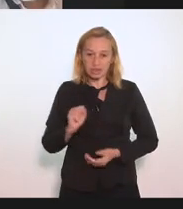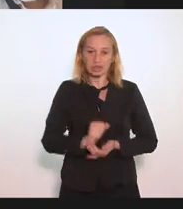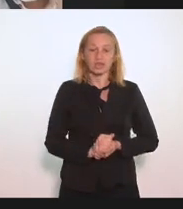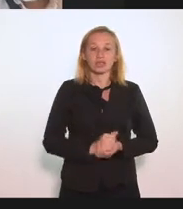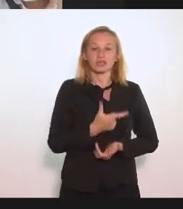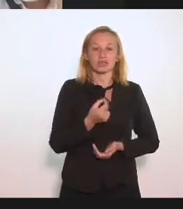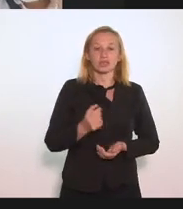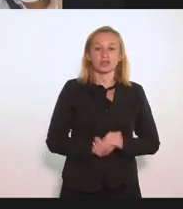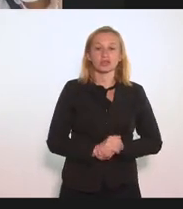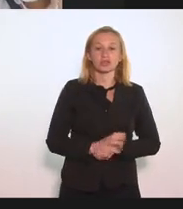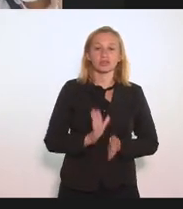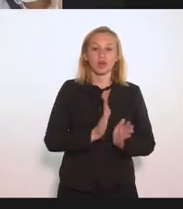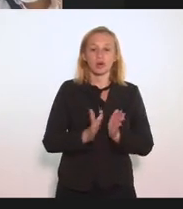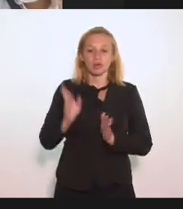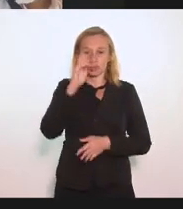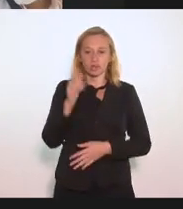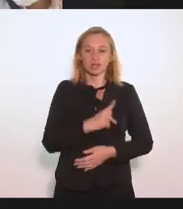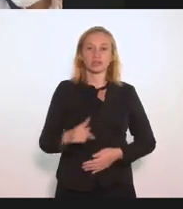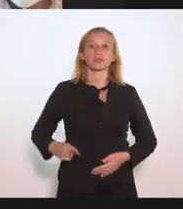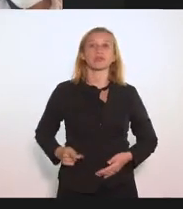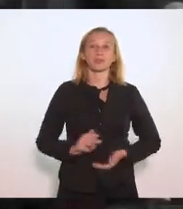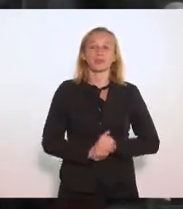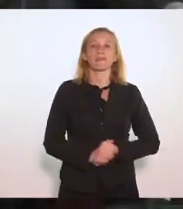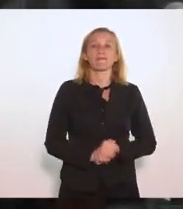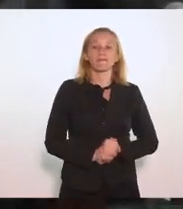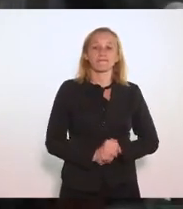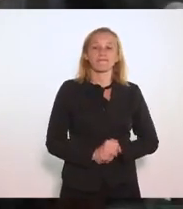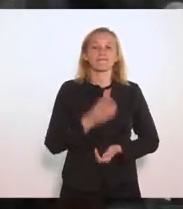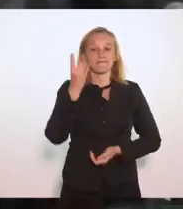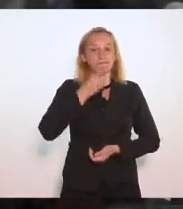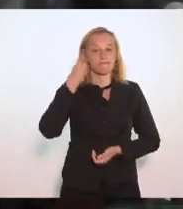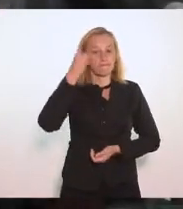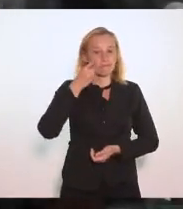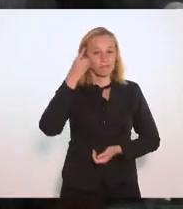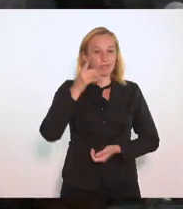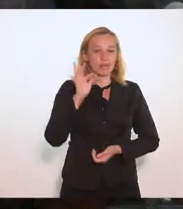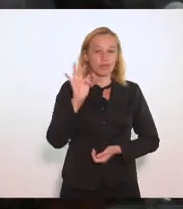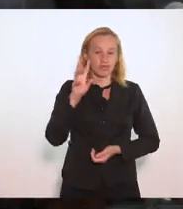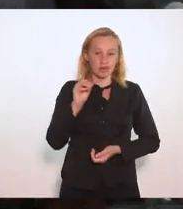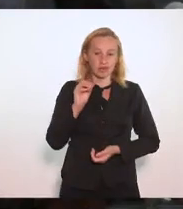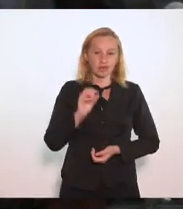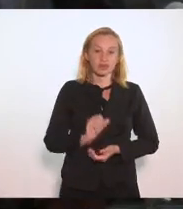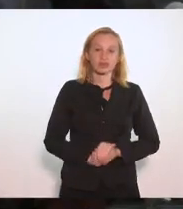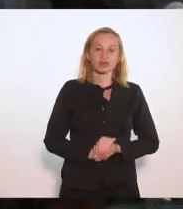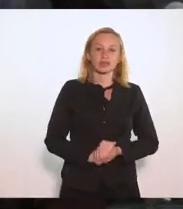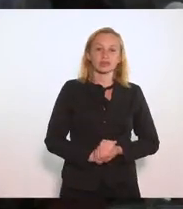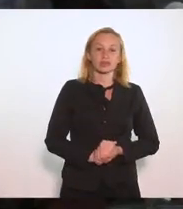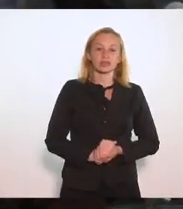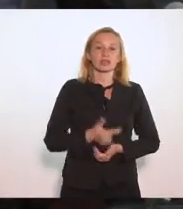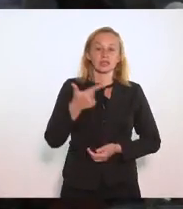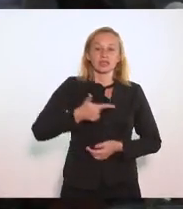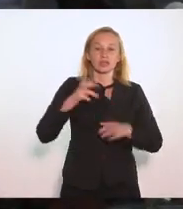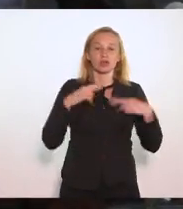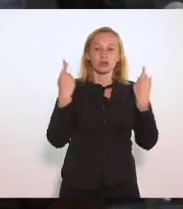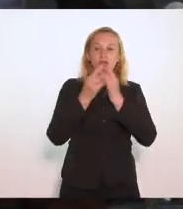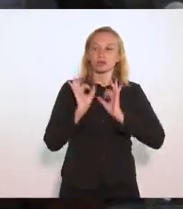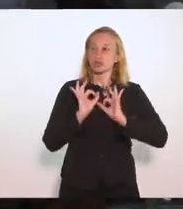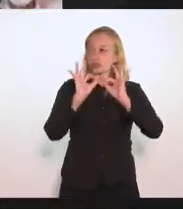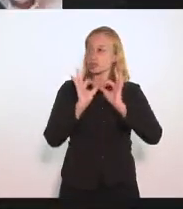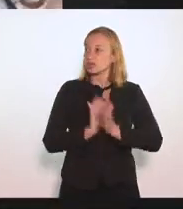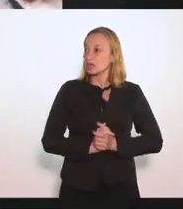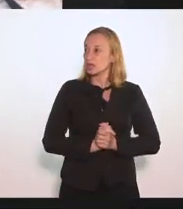Pela ordem, presidente. Deputado Flávio e vamos à segunda sessão extraordinária.